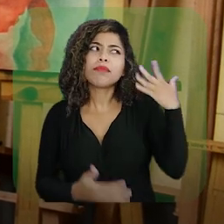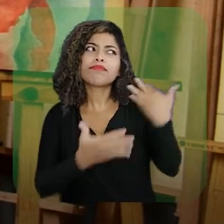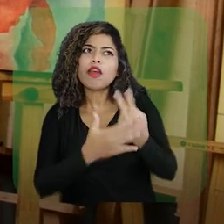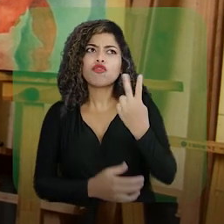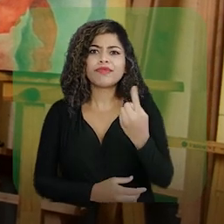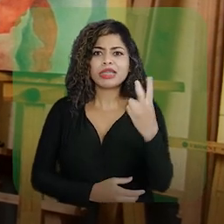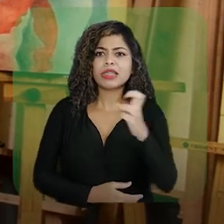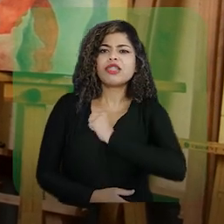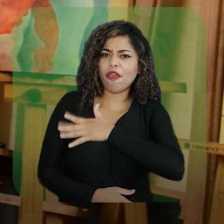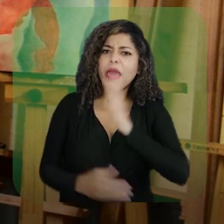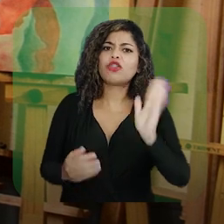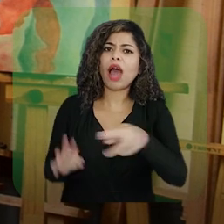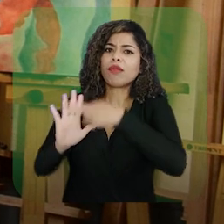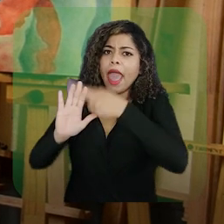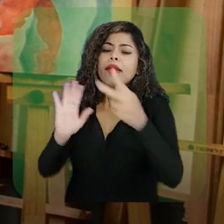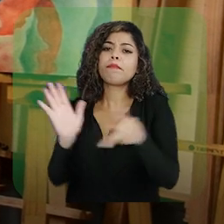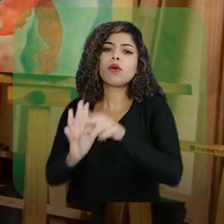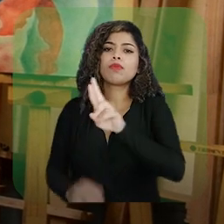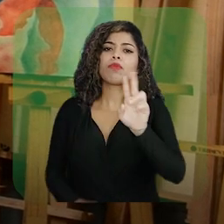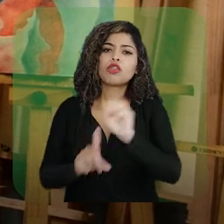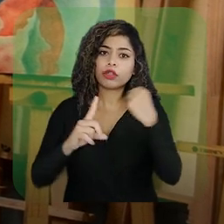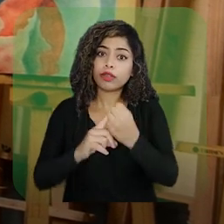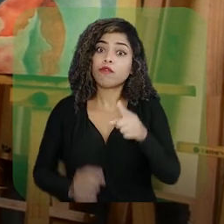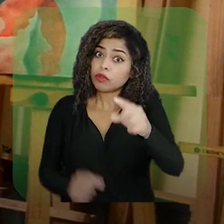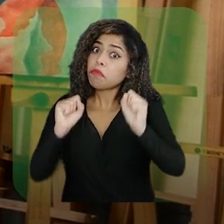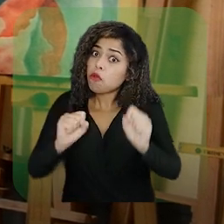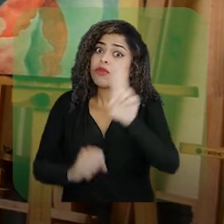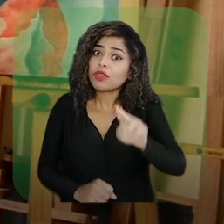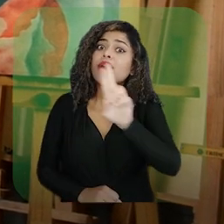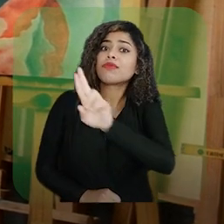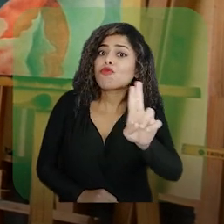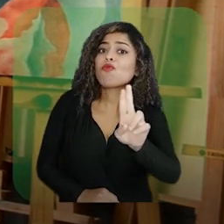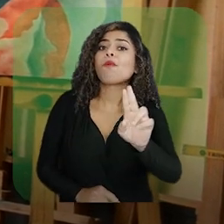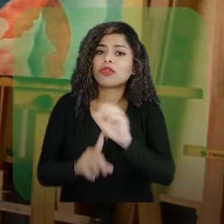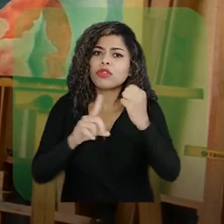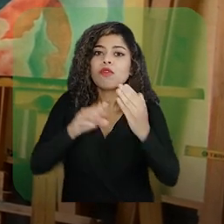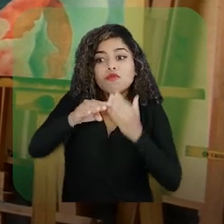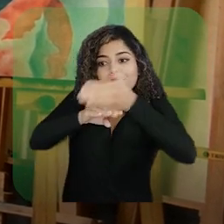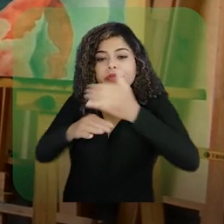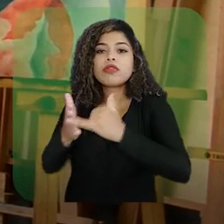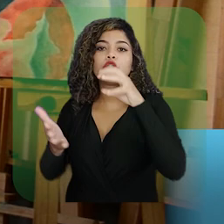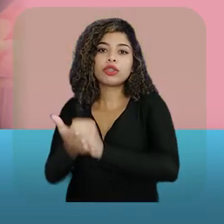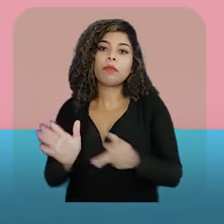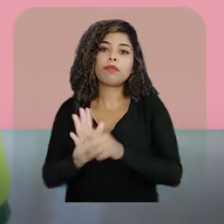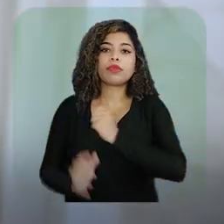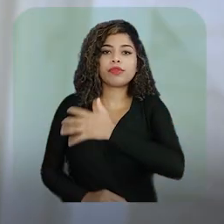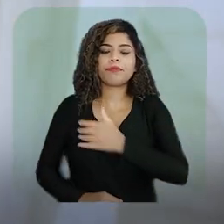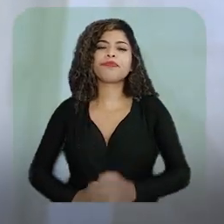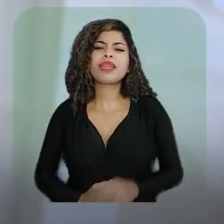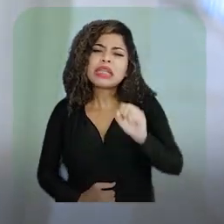regulamentou o uso do nome social desde 2015? Inclusive você pode usar o seu nome no início do processo de ingresso.